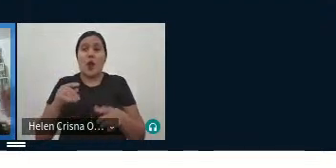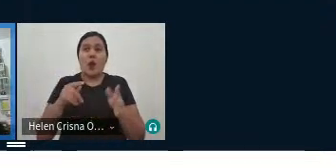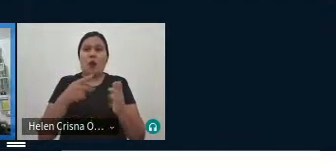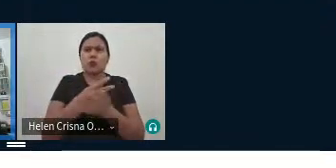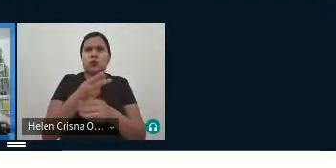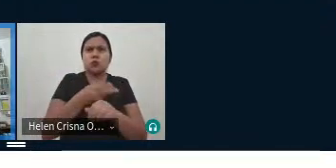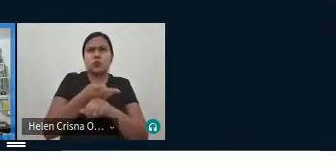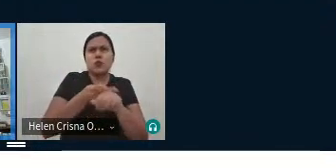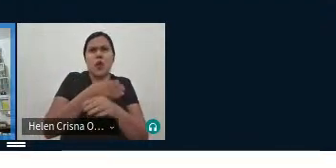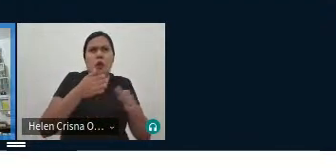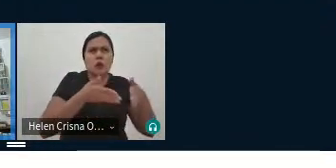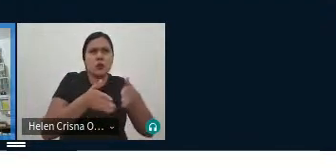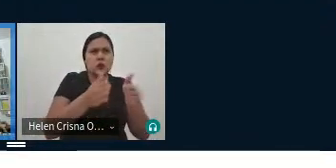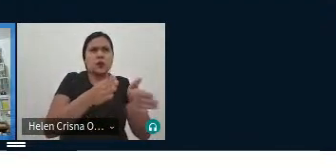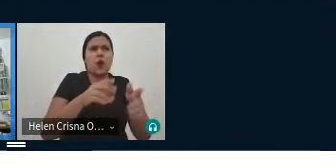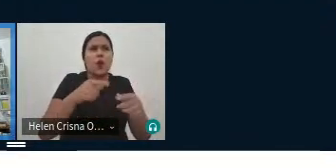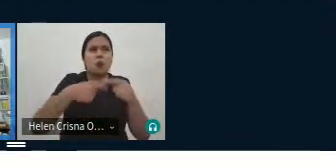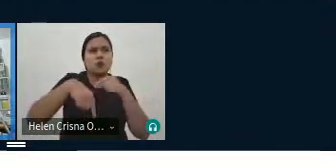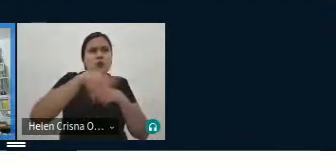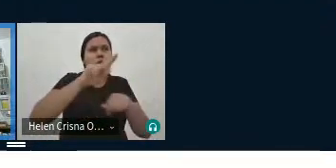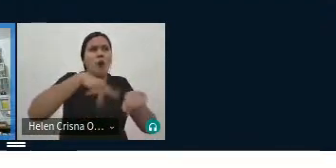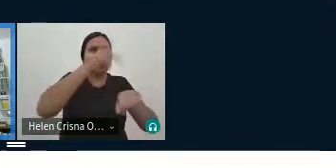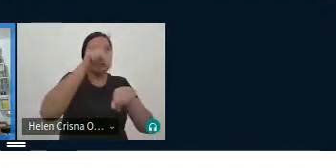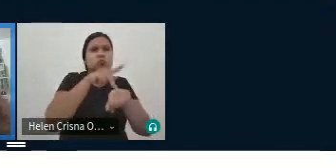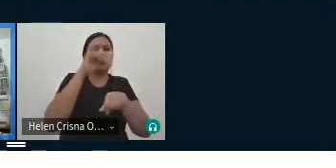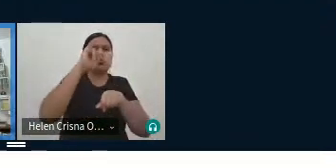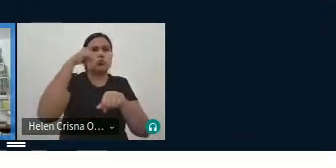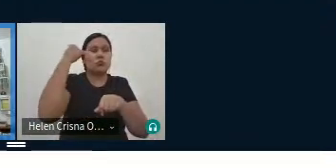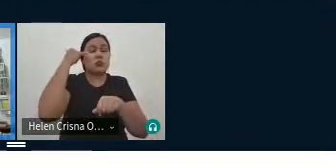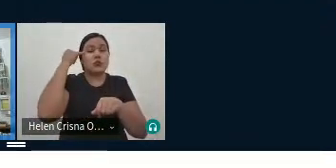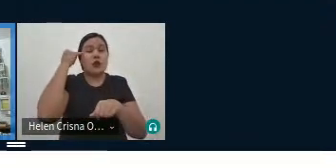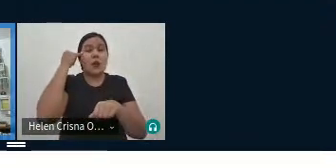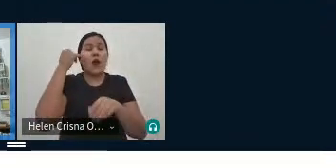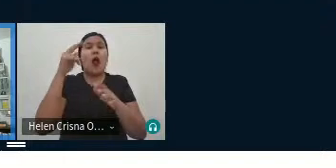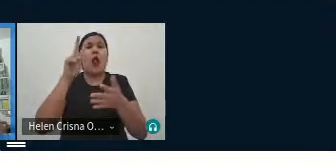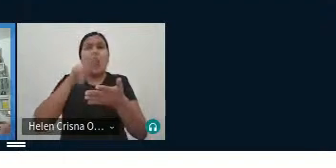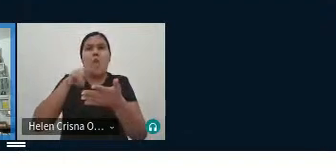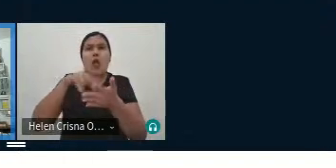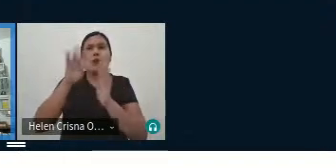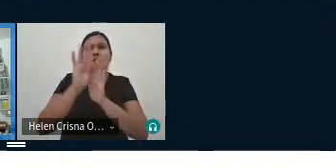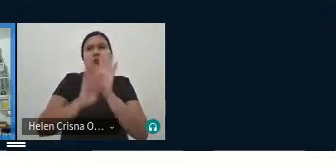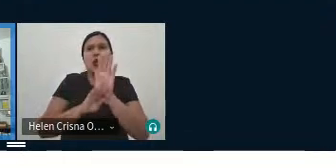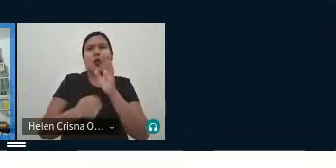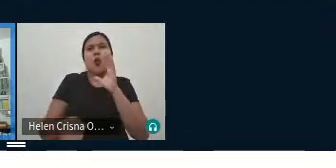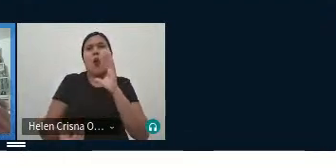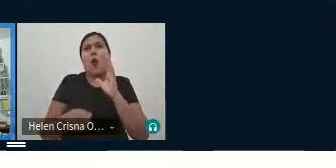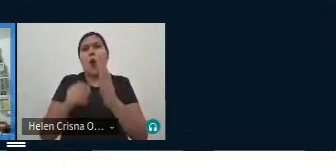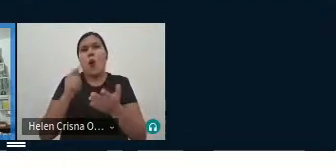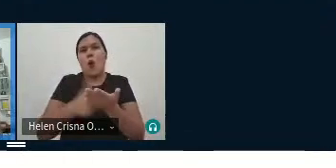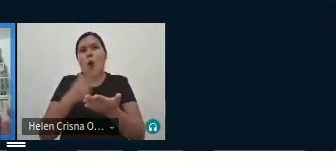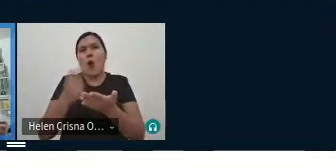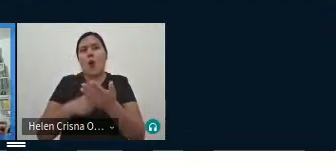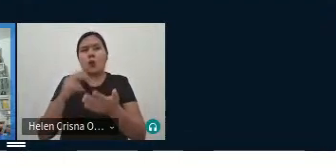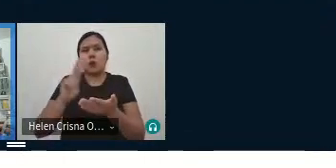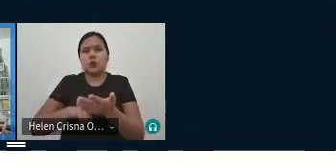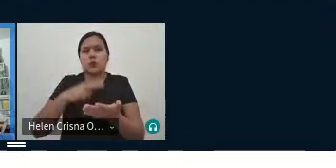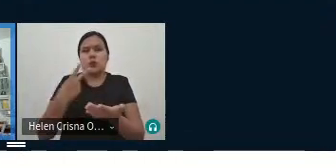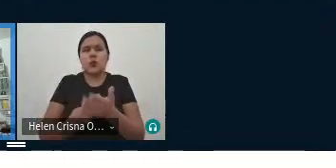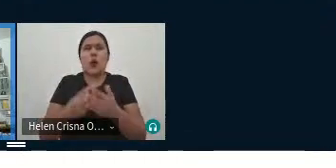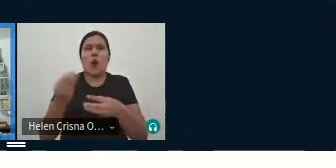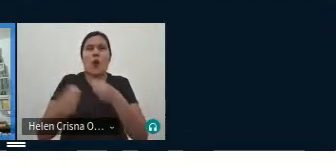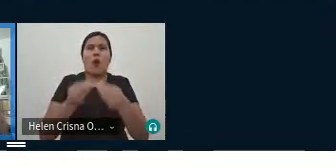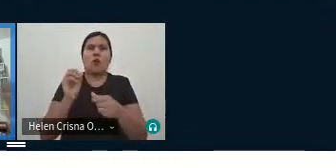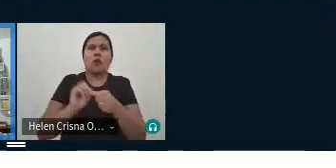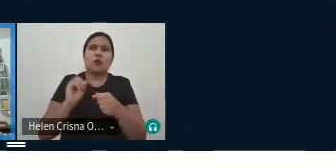Japão, conversando com tradutores, né, lendo textos e obras traduzidas, né, e vendo como foi feito,